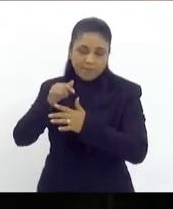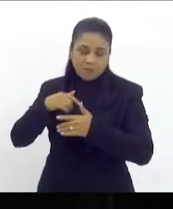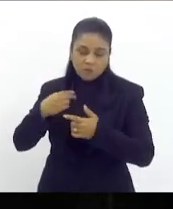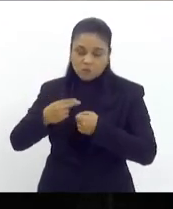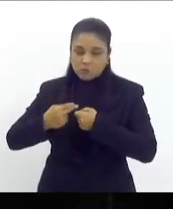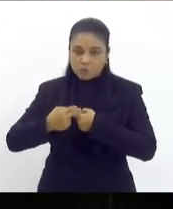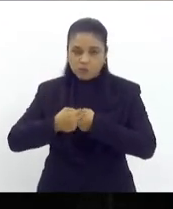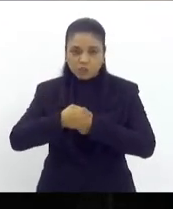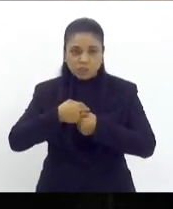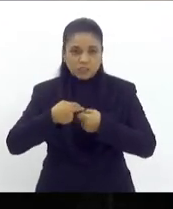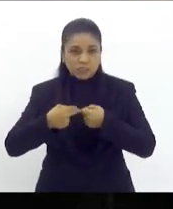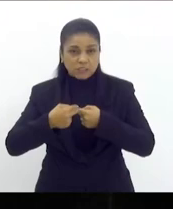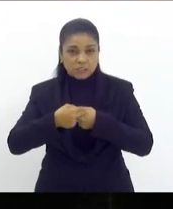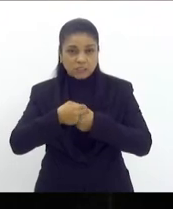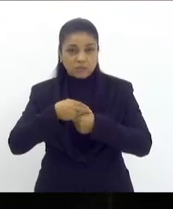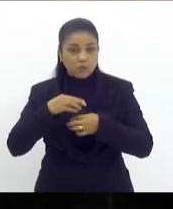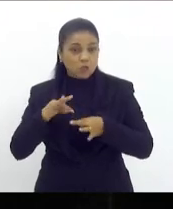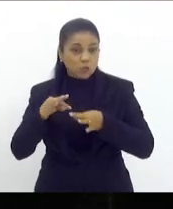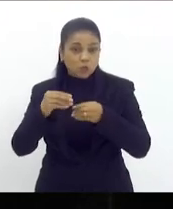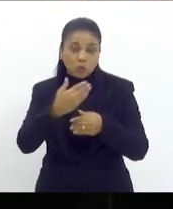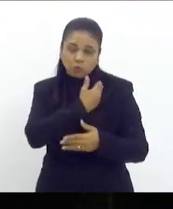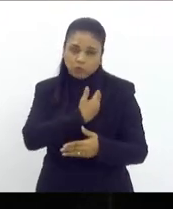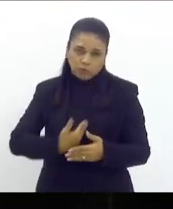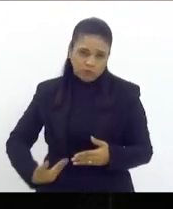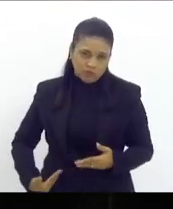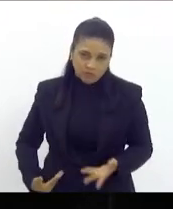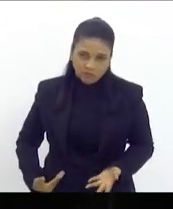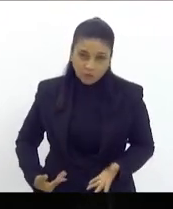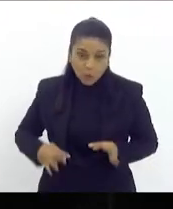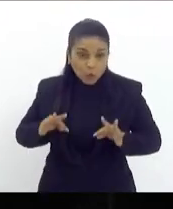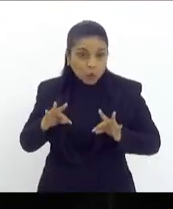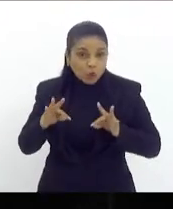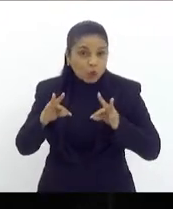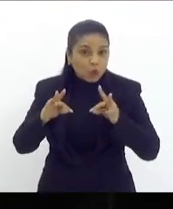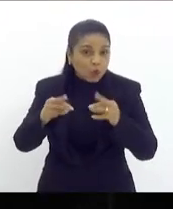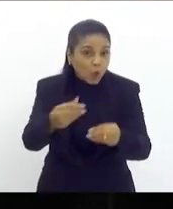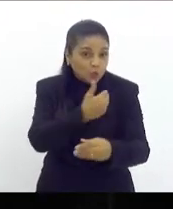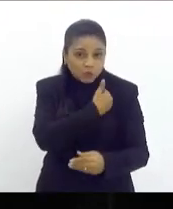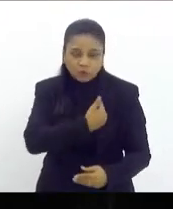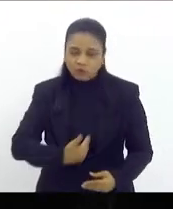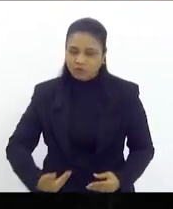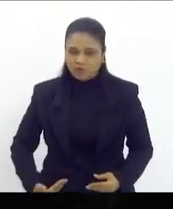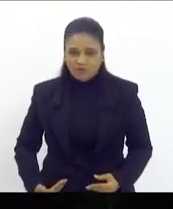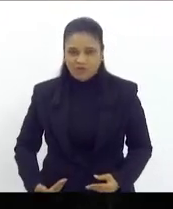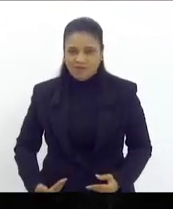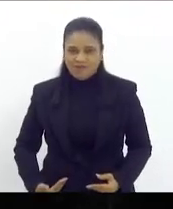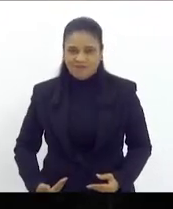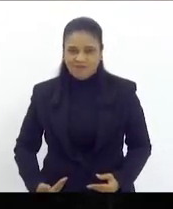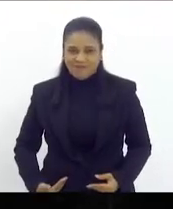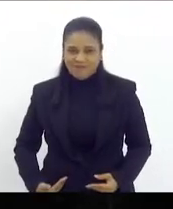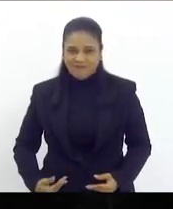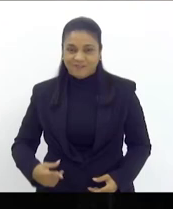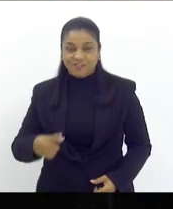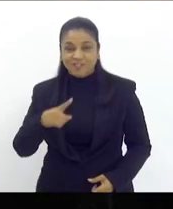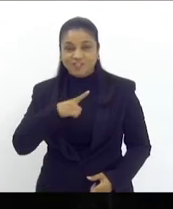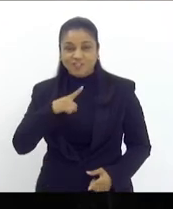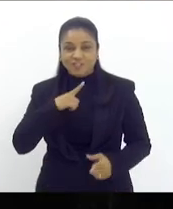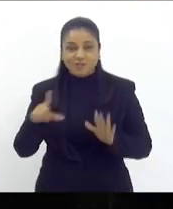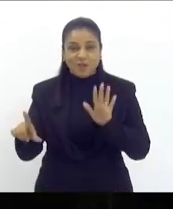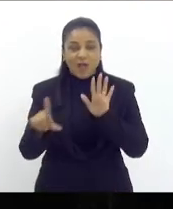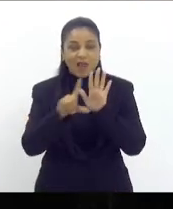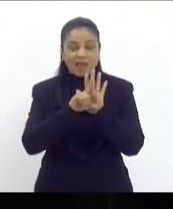todos os governos senhora presidente sem exceção tínhamos a lei da